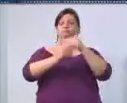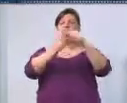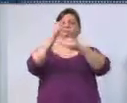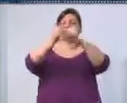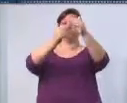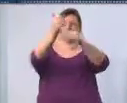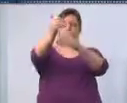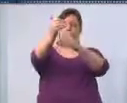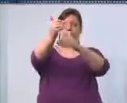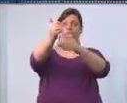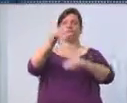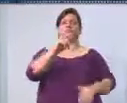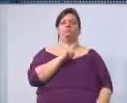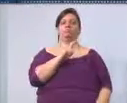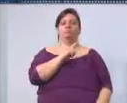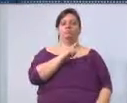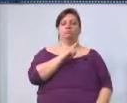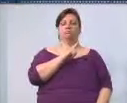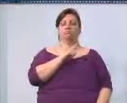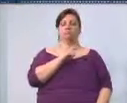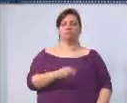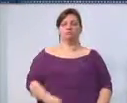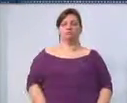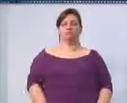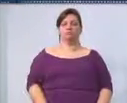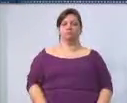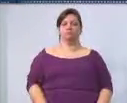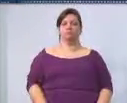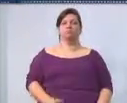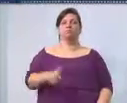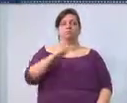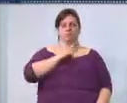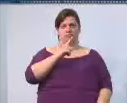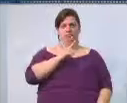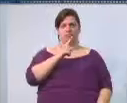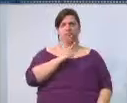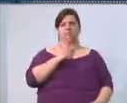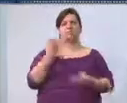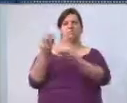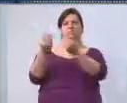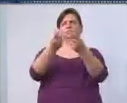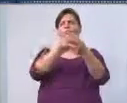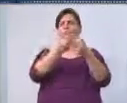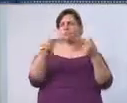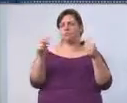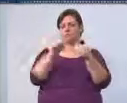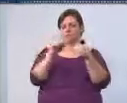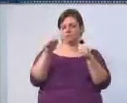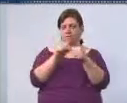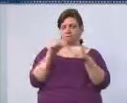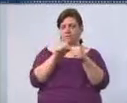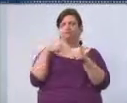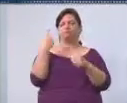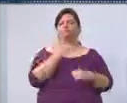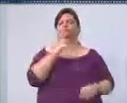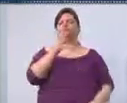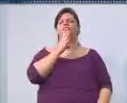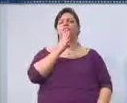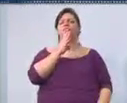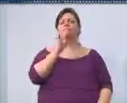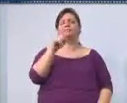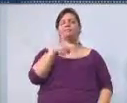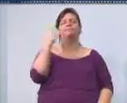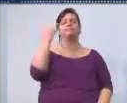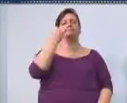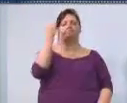alocadas nesse sentido. Existem demandas, demandas históricas que a gente reconhece como importantes.